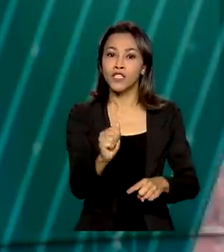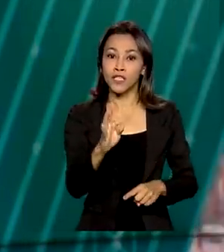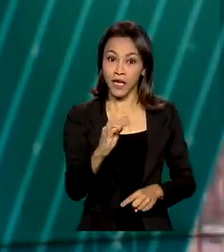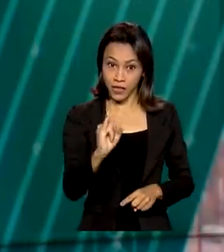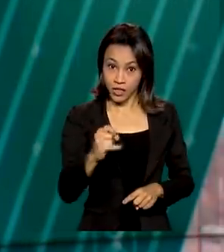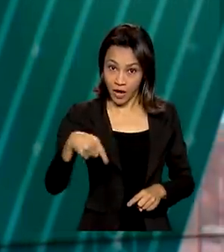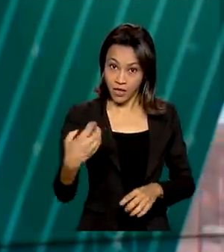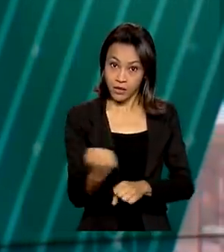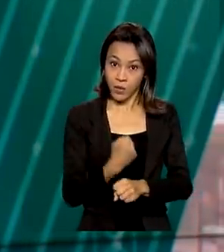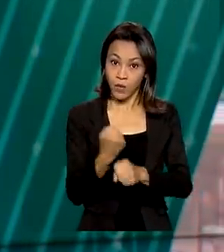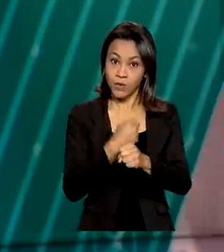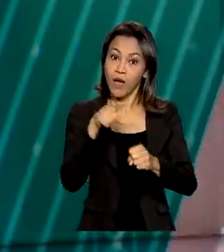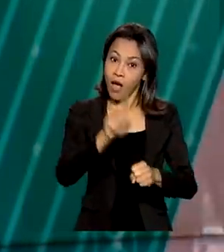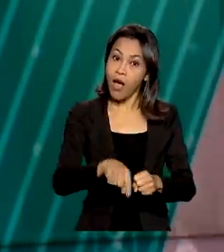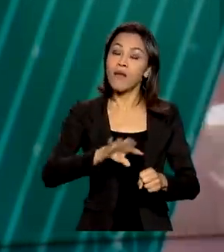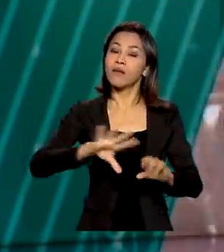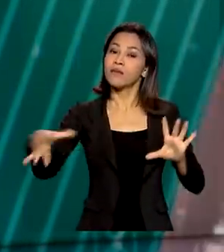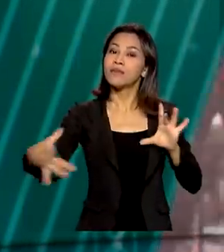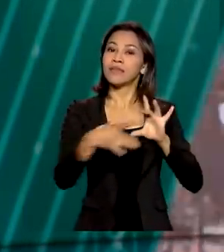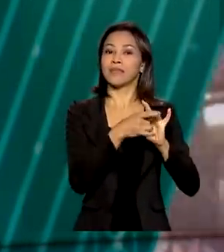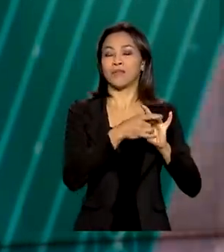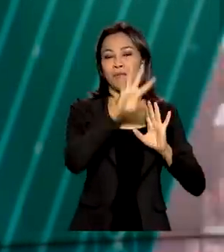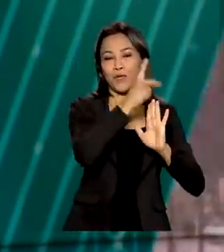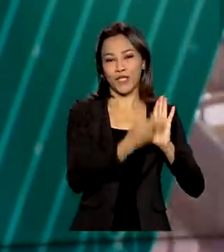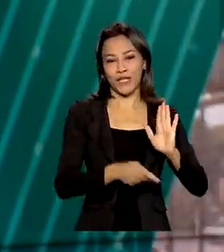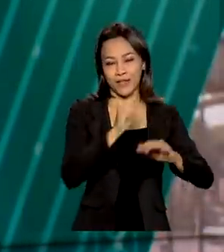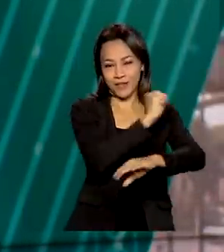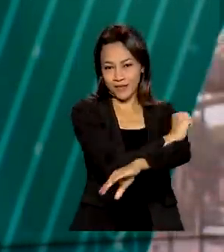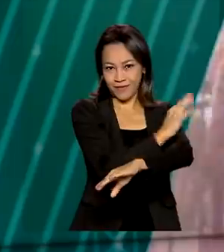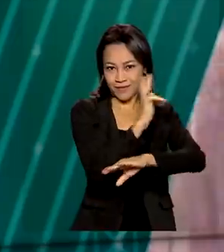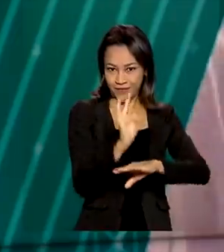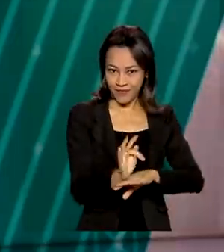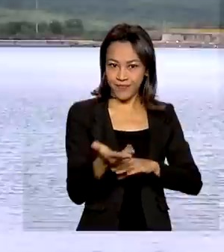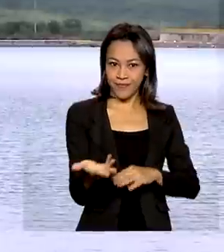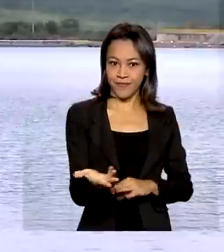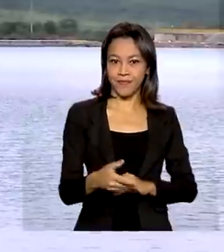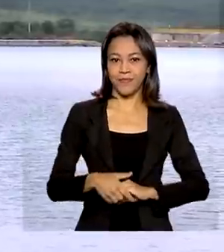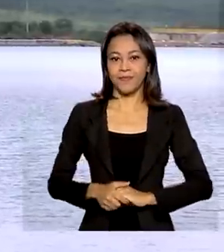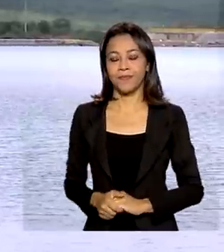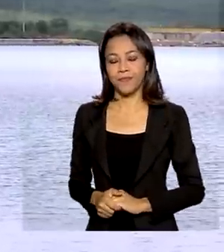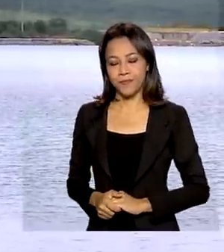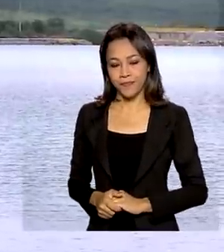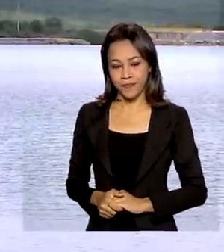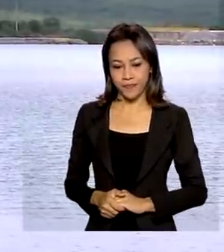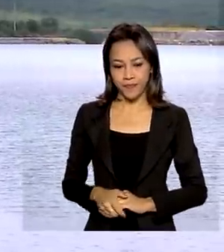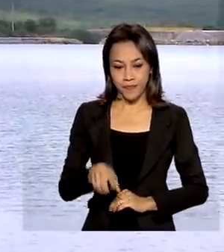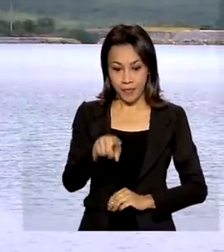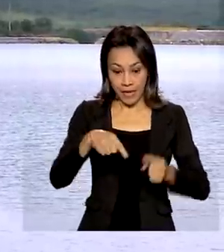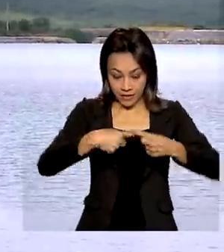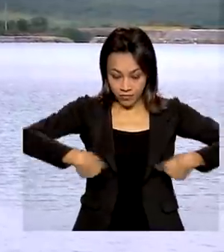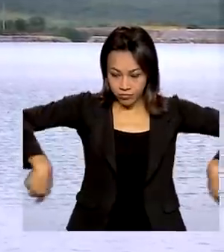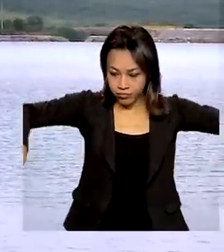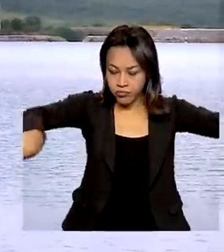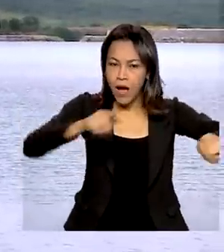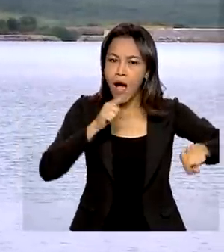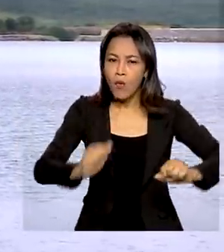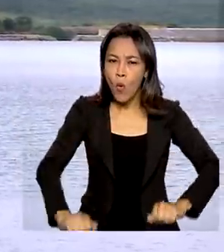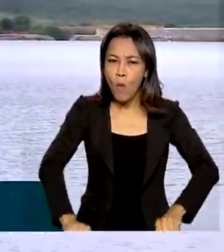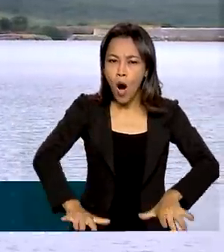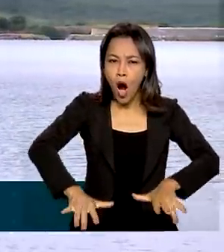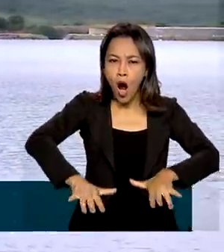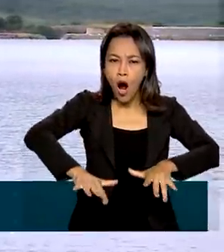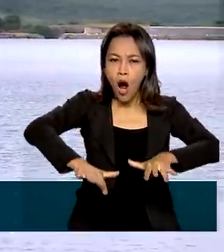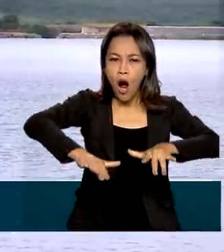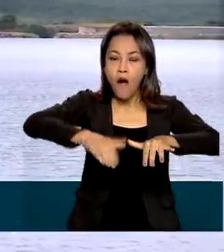A obra também faz parte do projeto de integração do Rio São Francisco. Com capacidade de armazenamento de